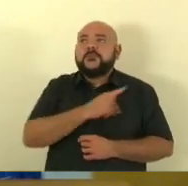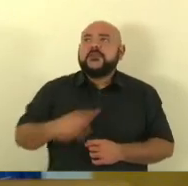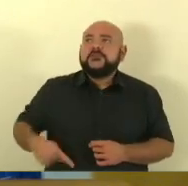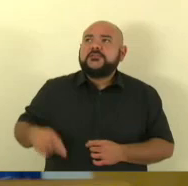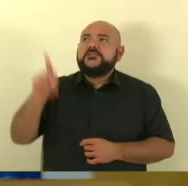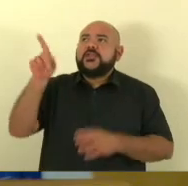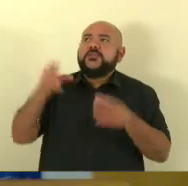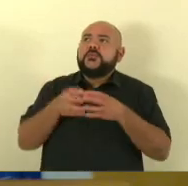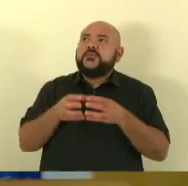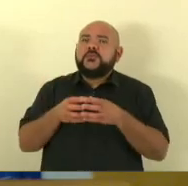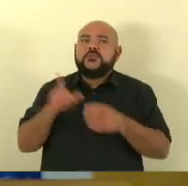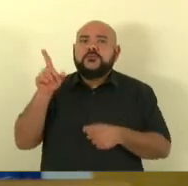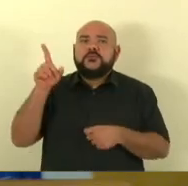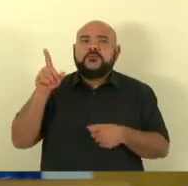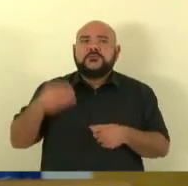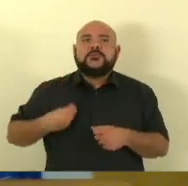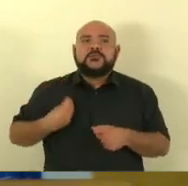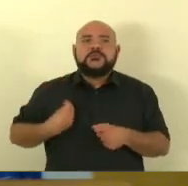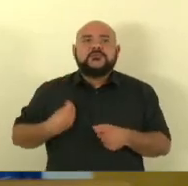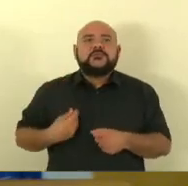entendi é